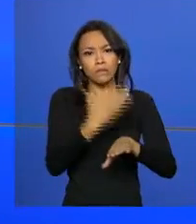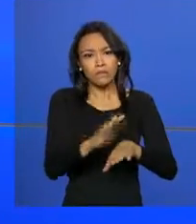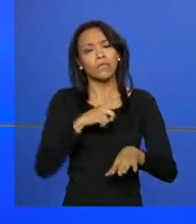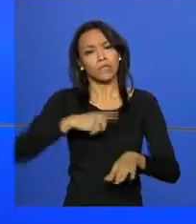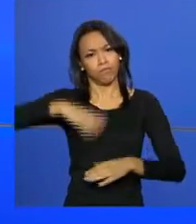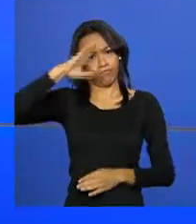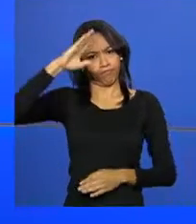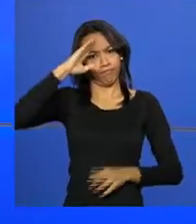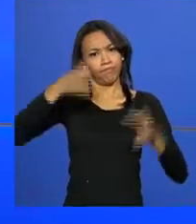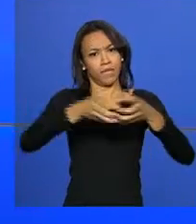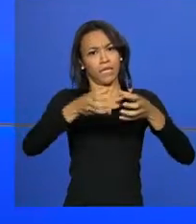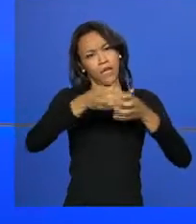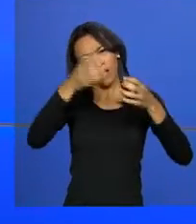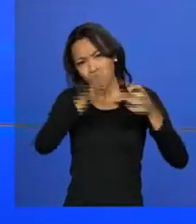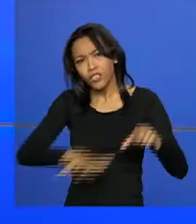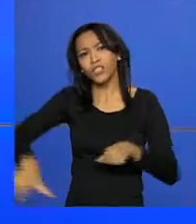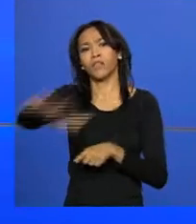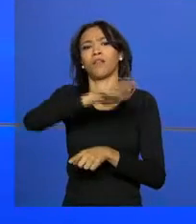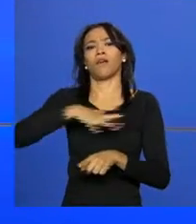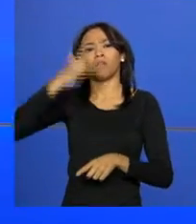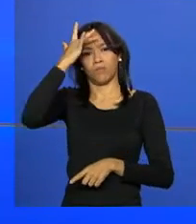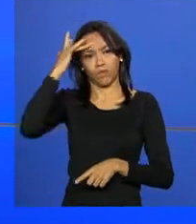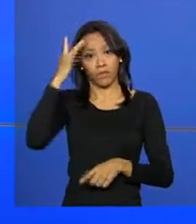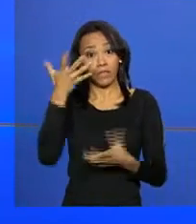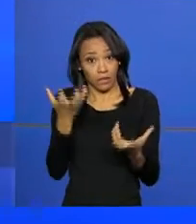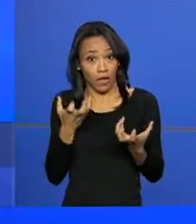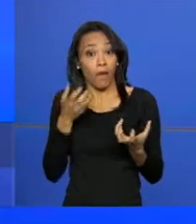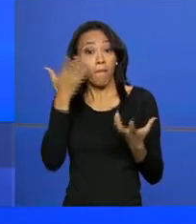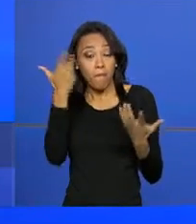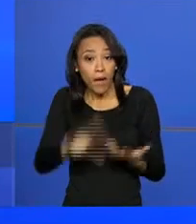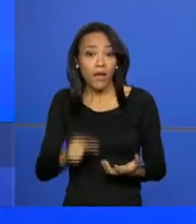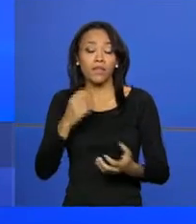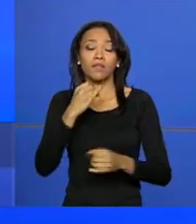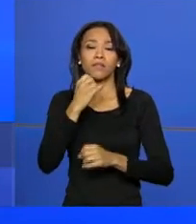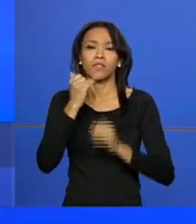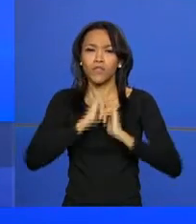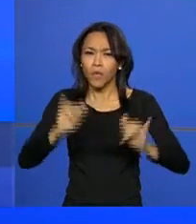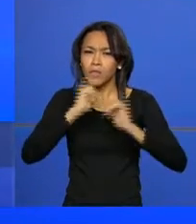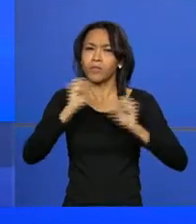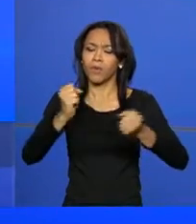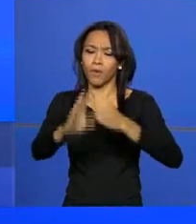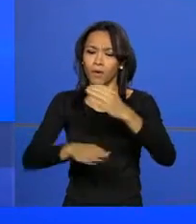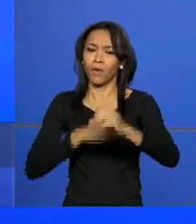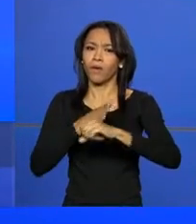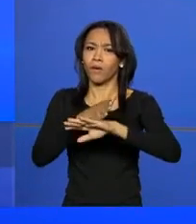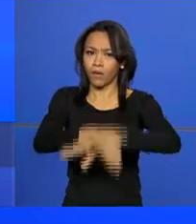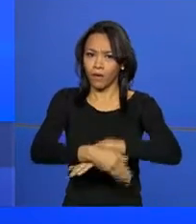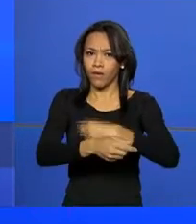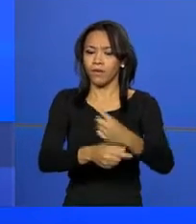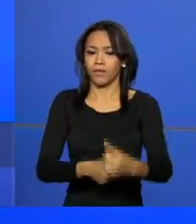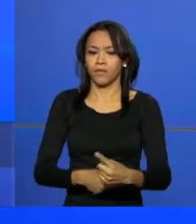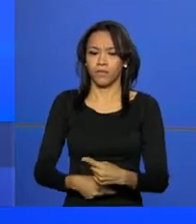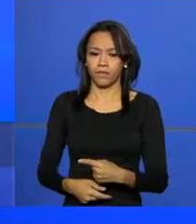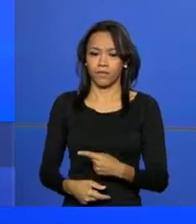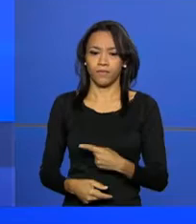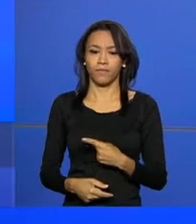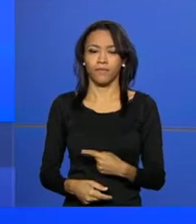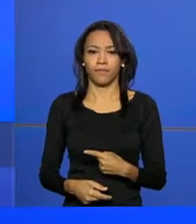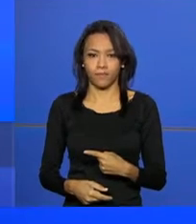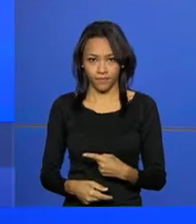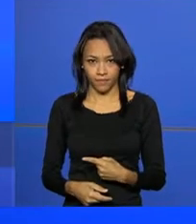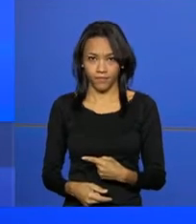militares e a população em geral. Para outras informações, é só acessar o site do Ministério da Saúde, www.saude